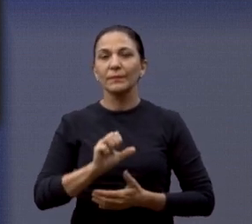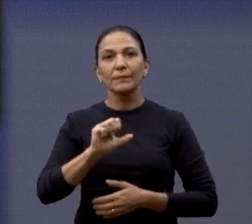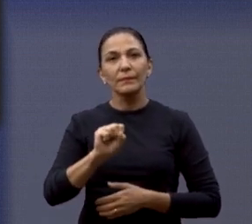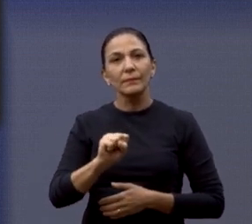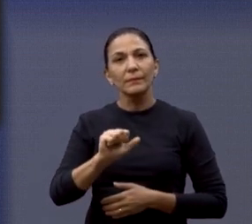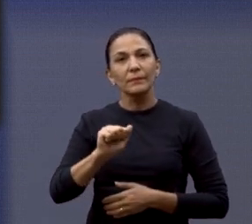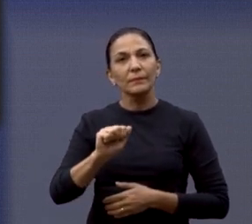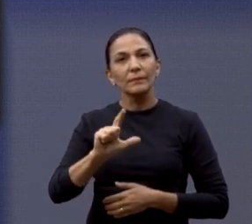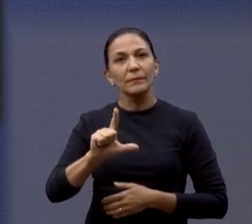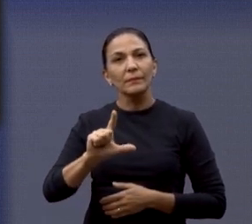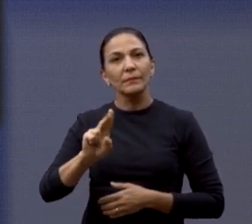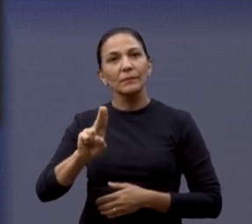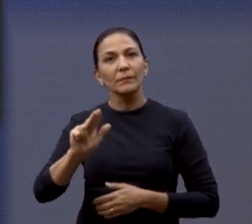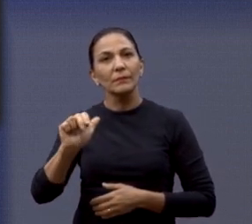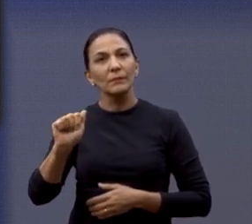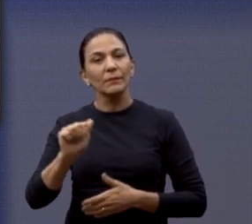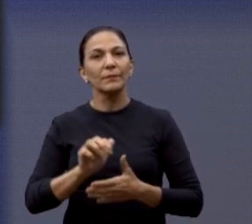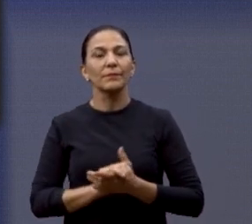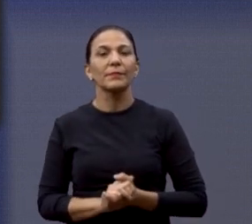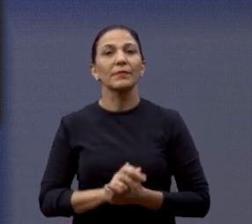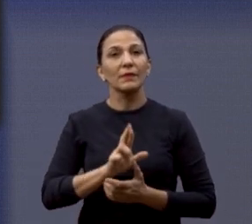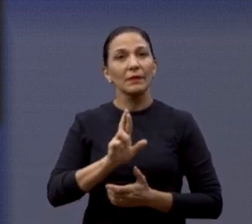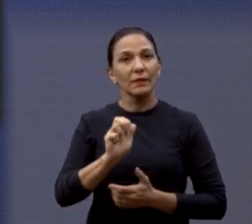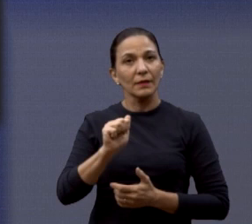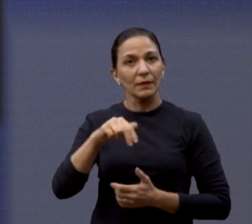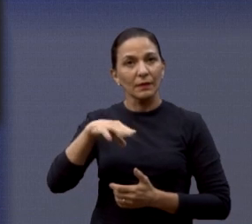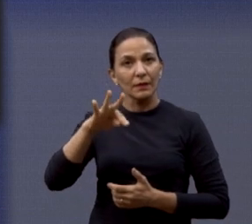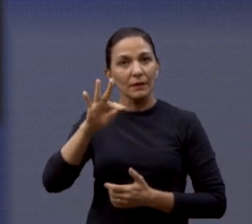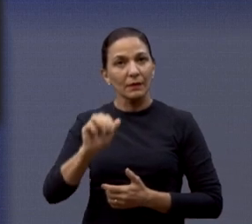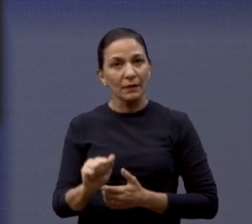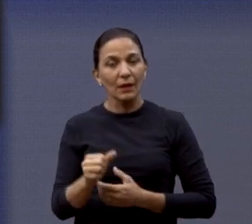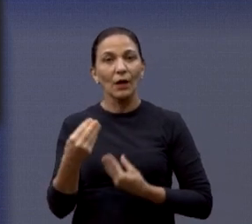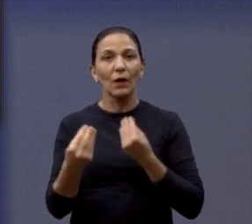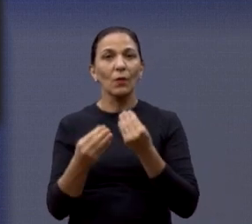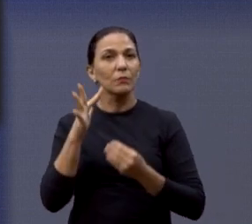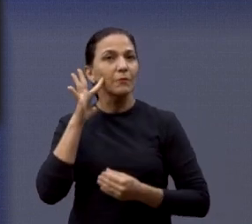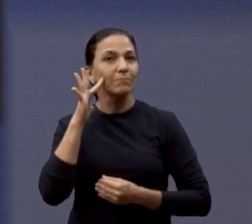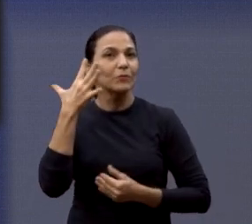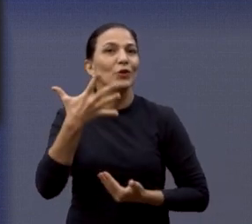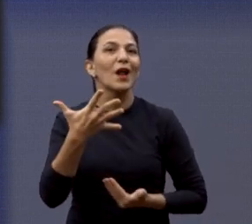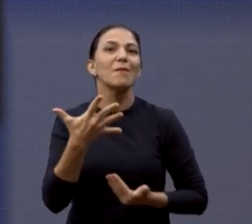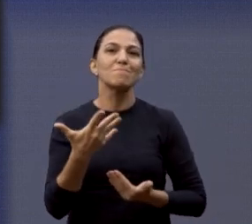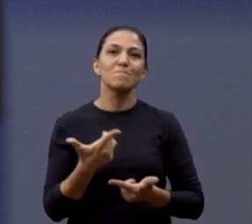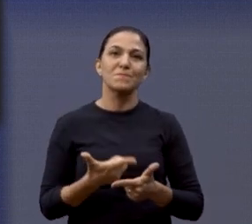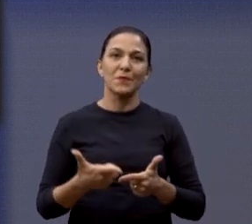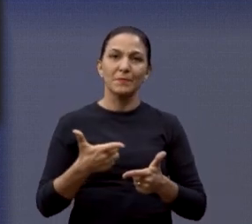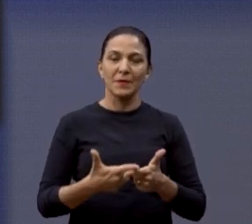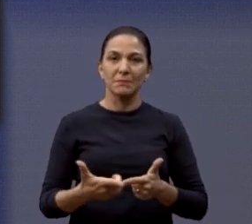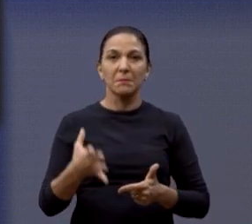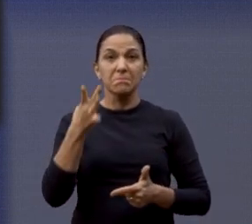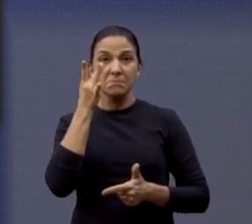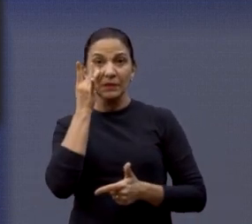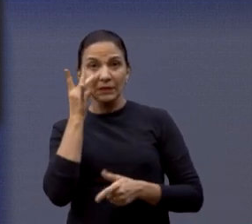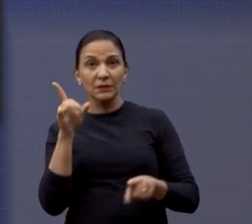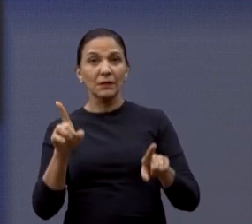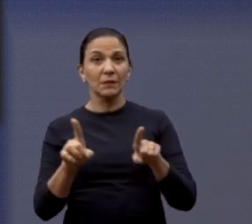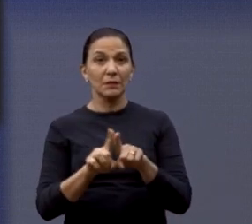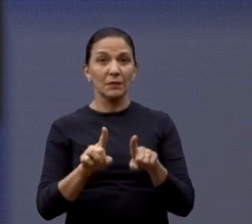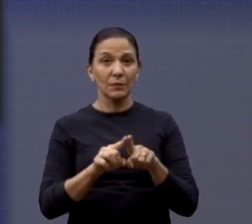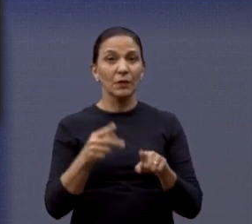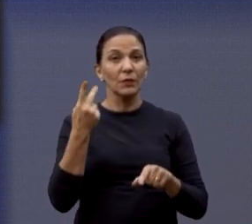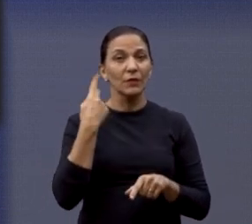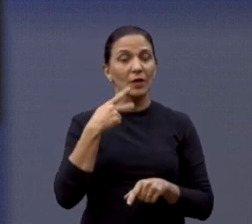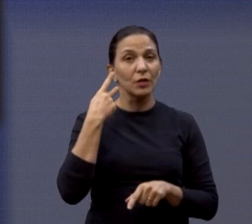Bratfischer, tudo para resolver essa E também a presença do vereador